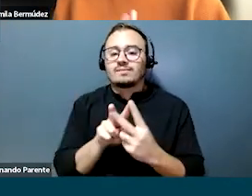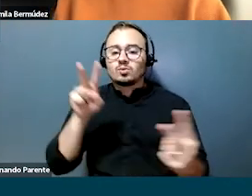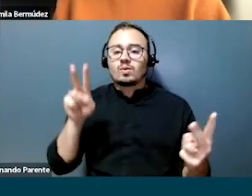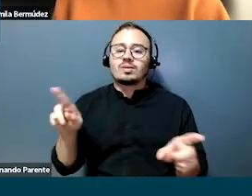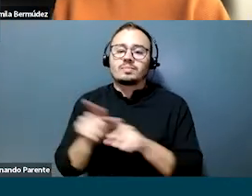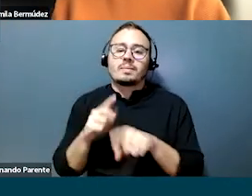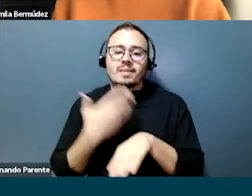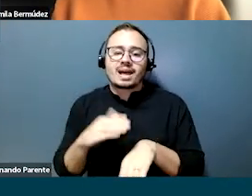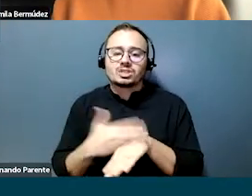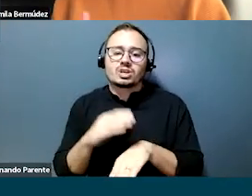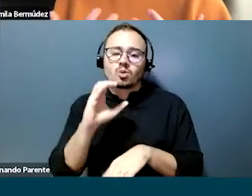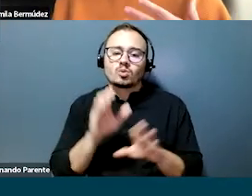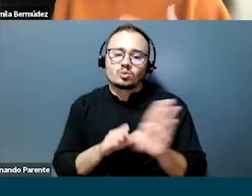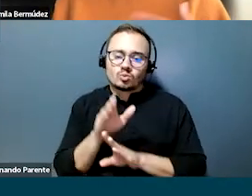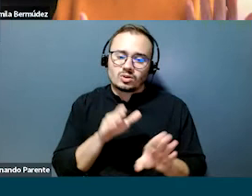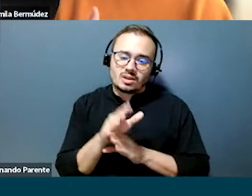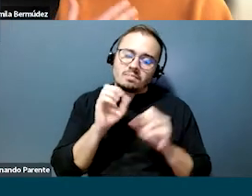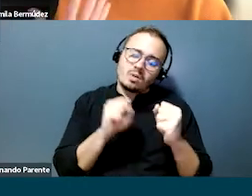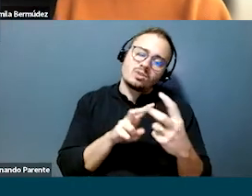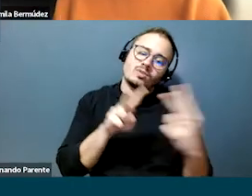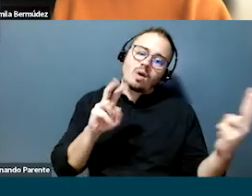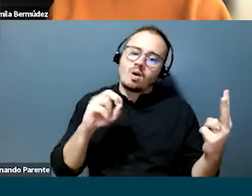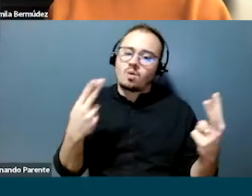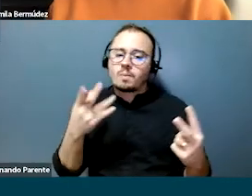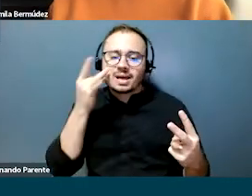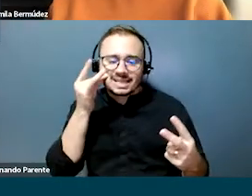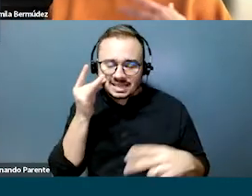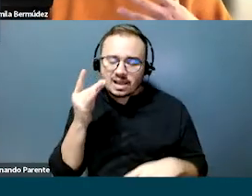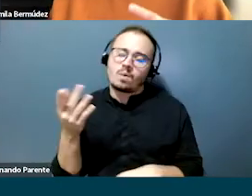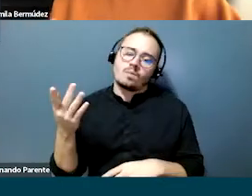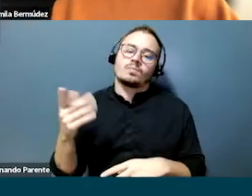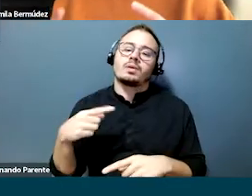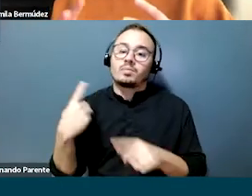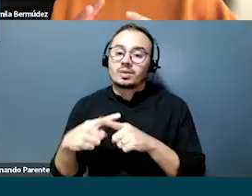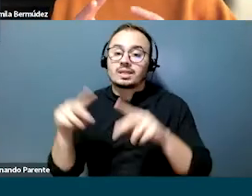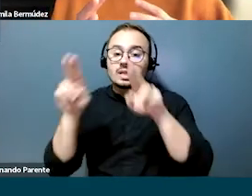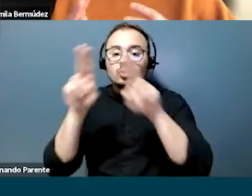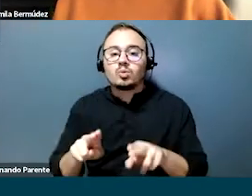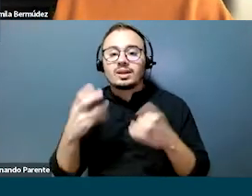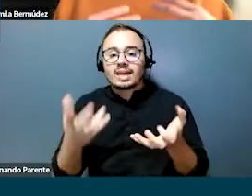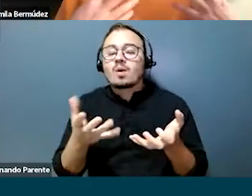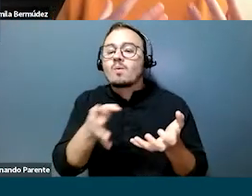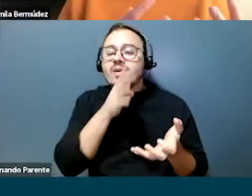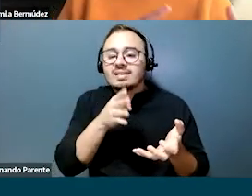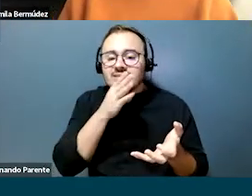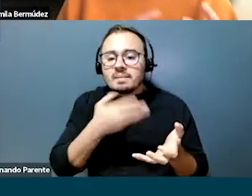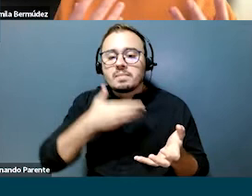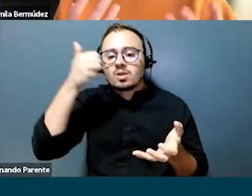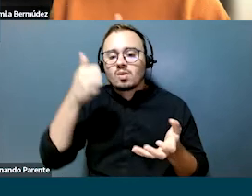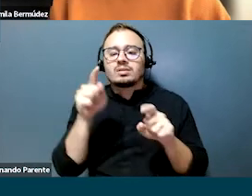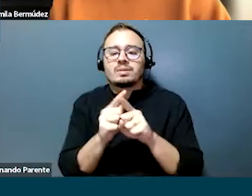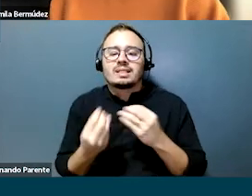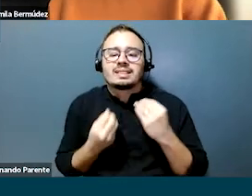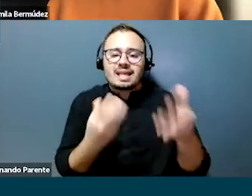e práticas de consultoria, sendo elas digitais ou não. Para, justamente, a Natura poder conhecer e